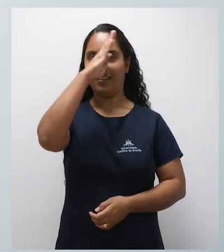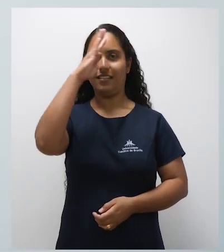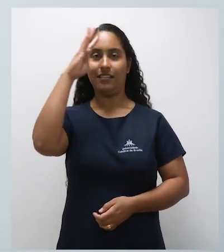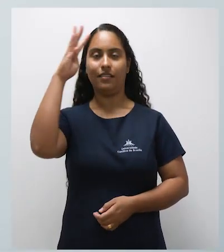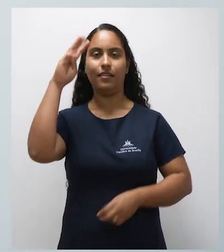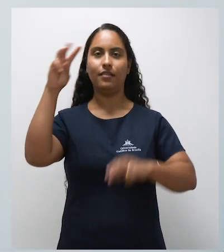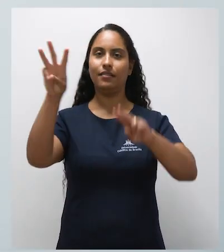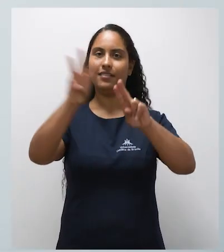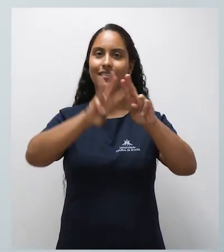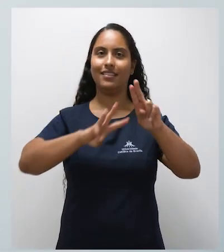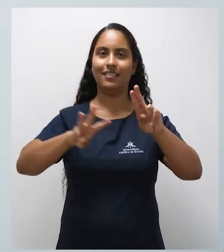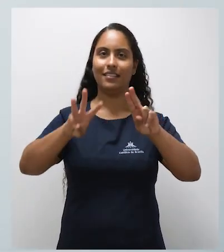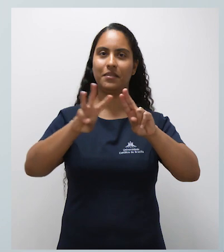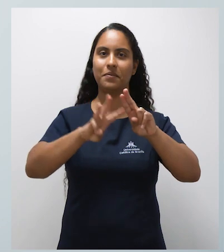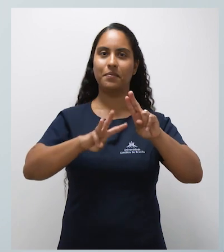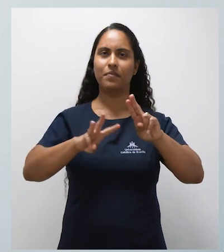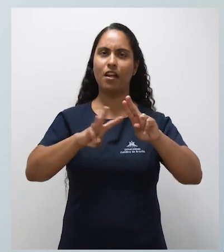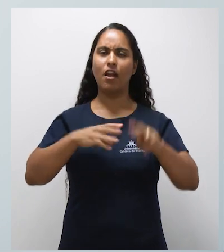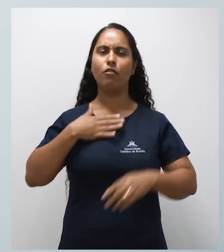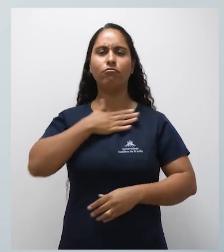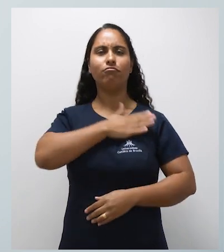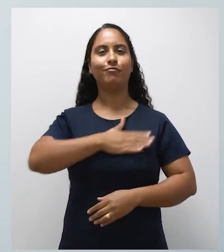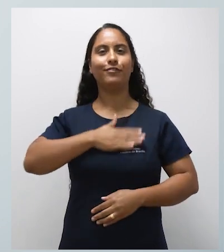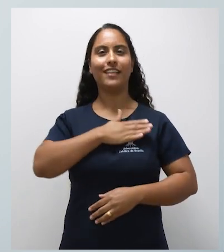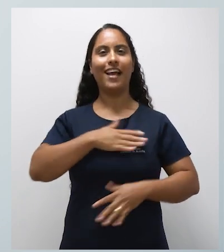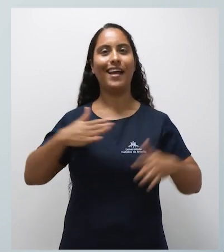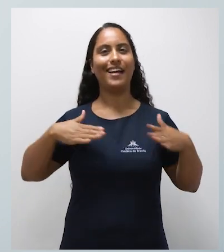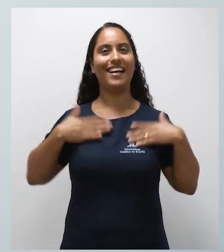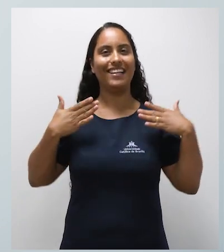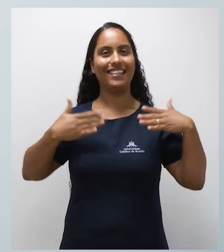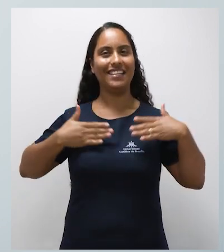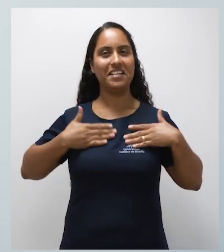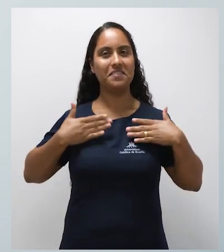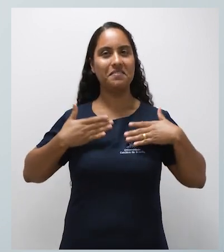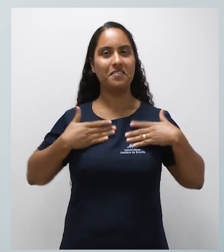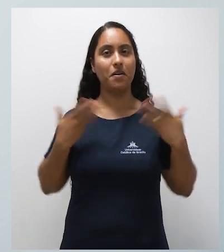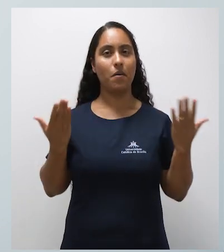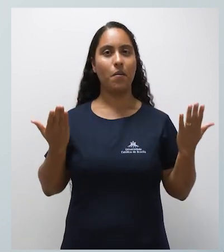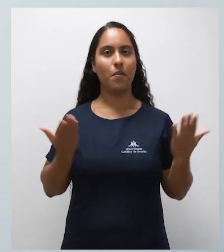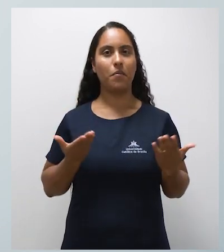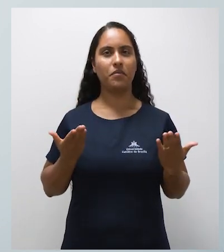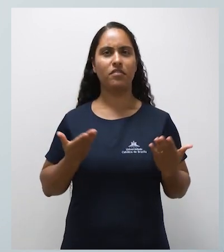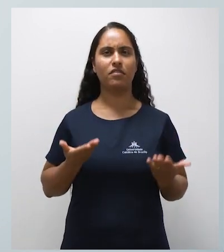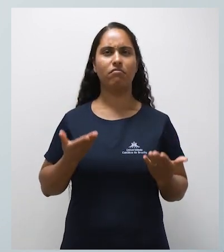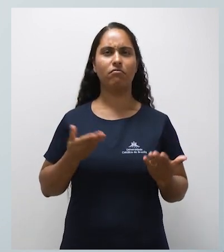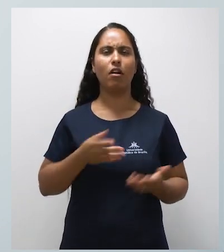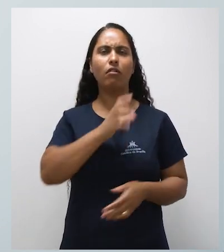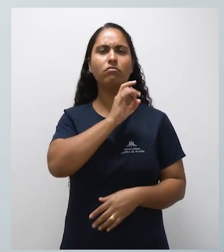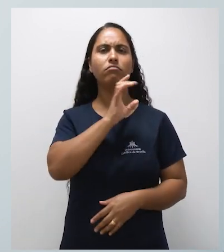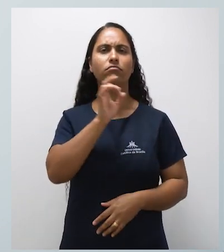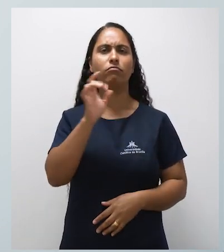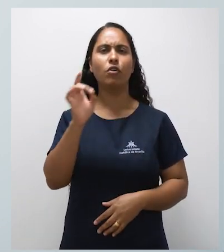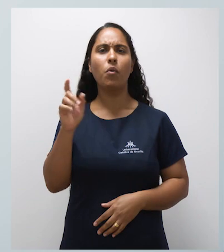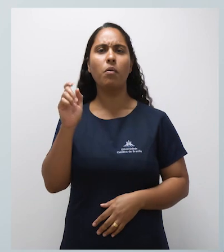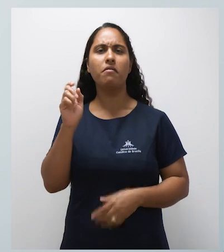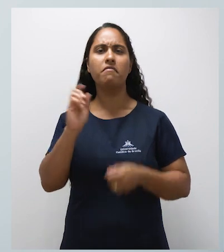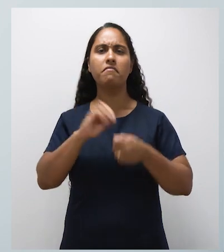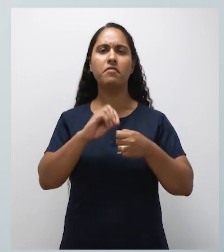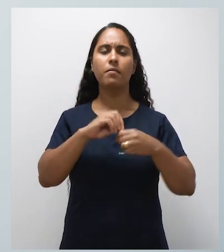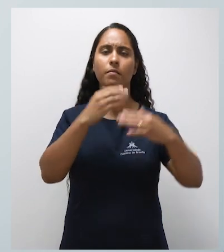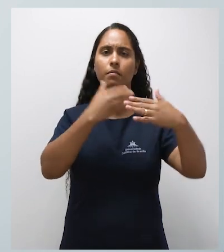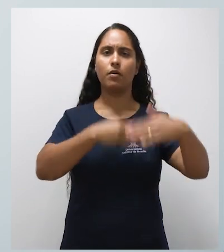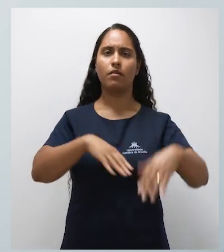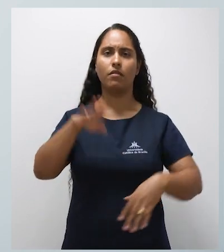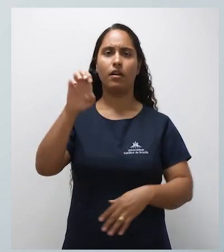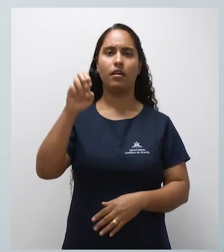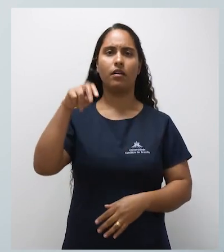Estimados estudantes da Universidade Católica de Brasília, é com prazer e satisfação que me dirijo a